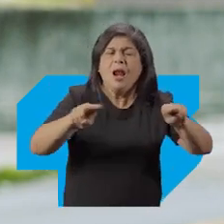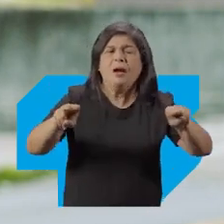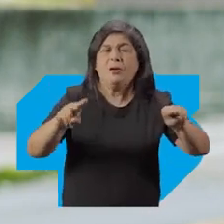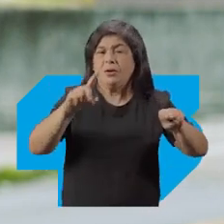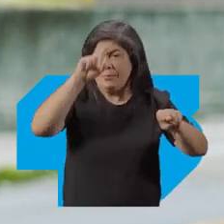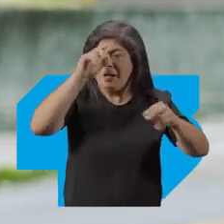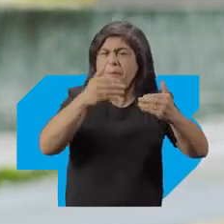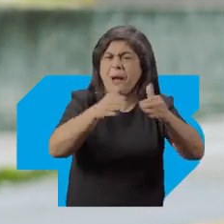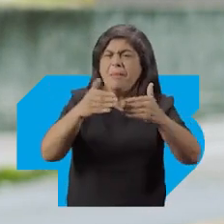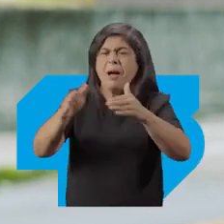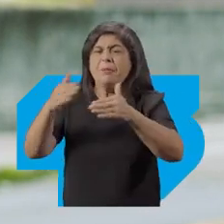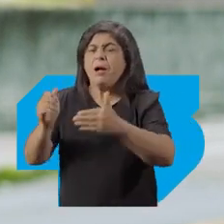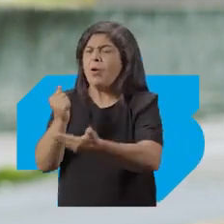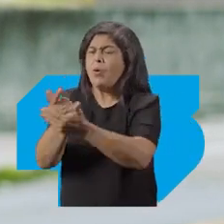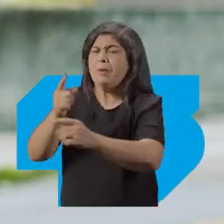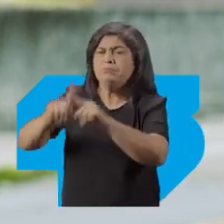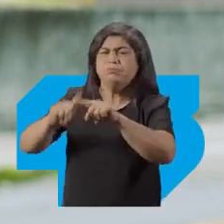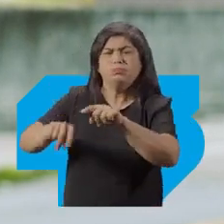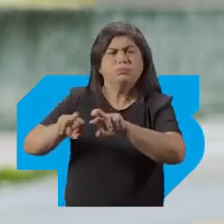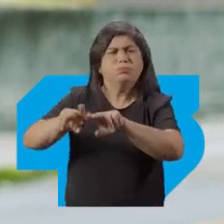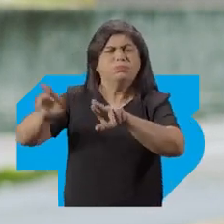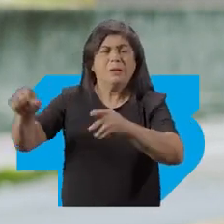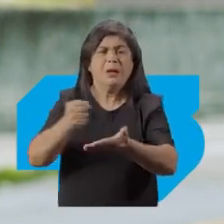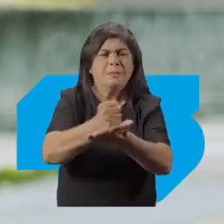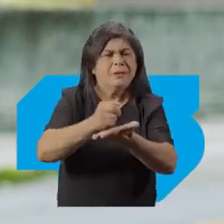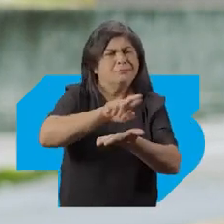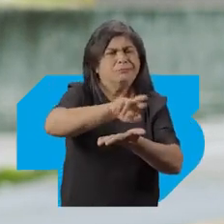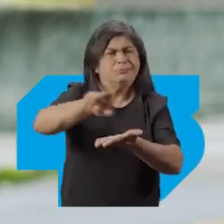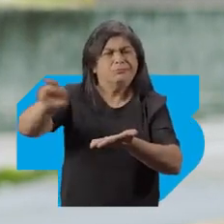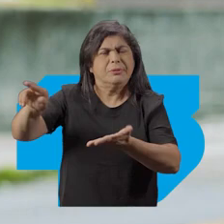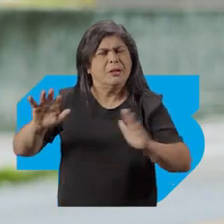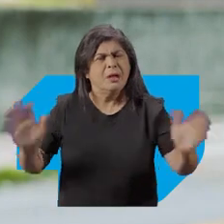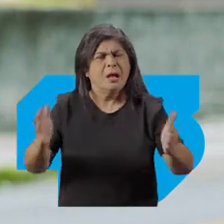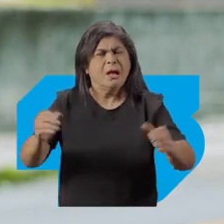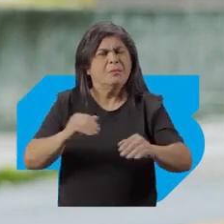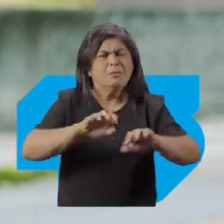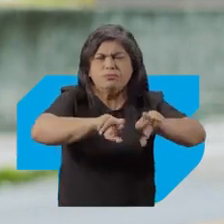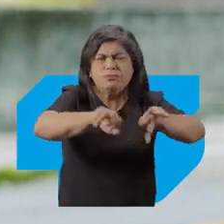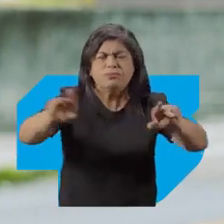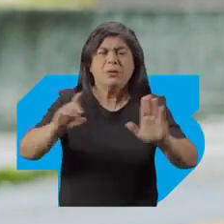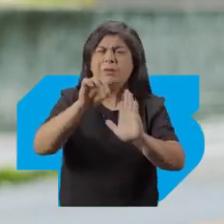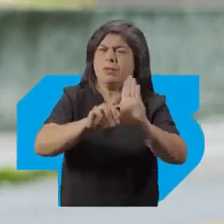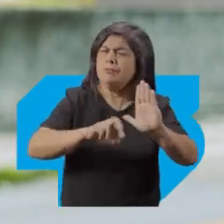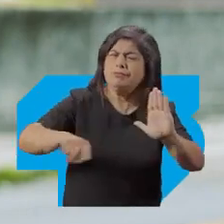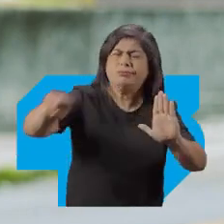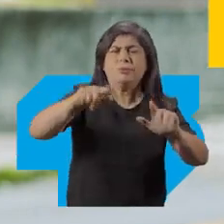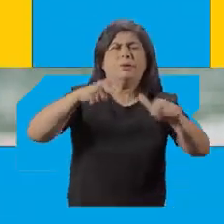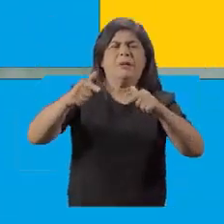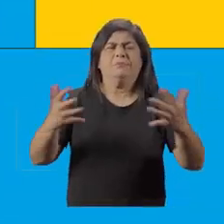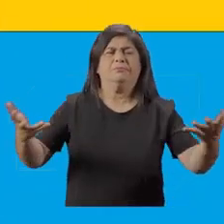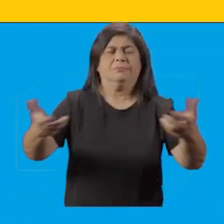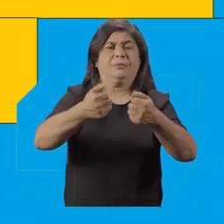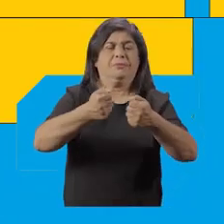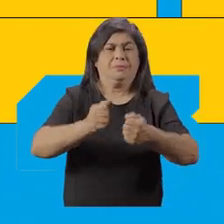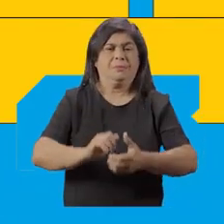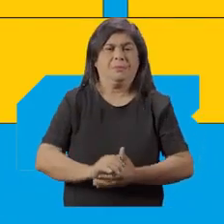fechados Investir na compra de insumos e de medicamentos Para dar uma condição digna de trabalho para esses profissionais